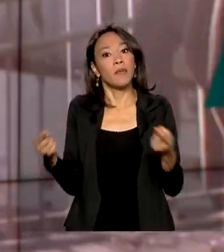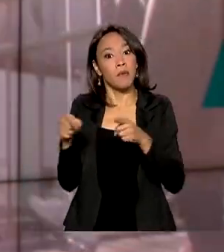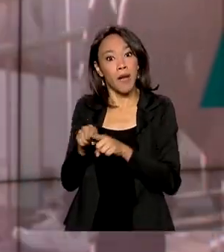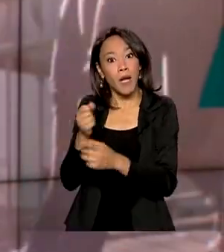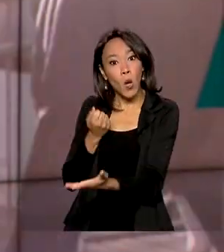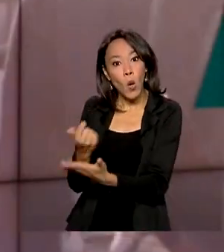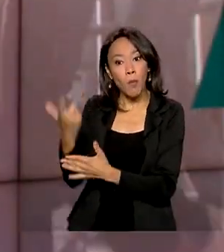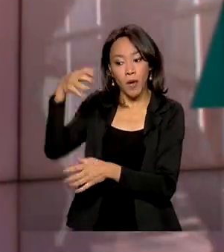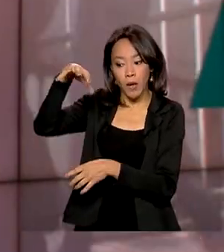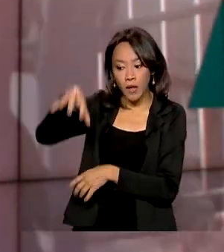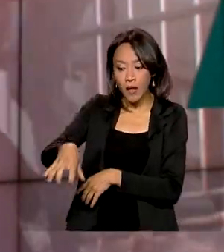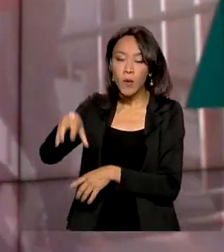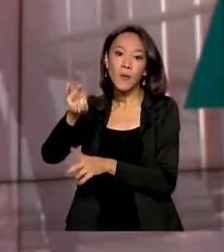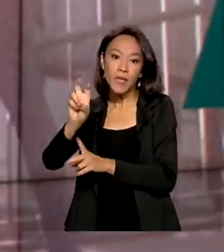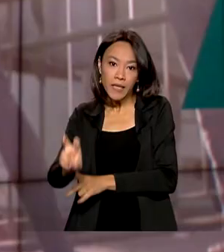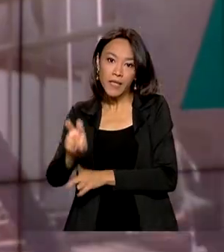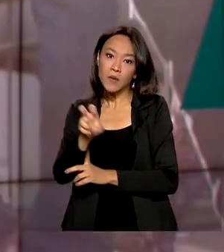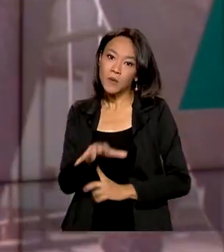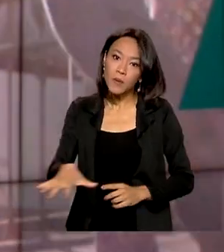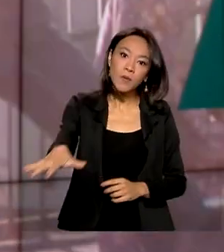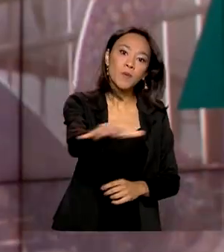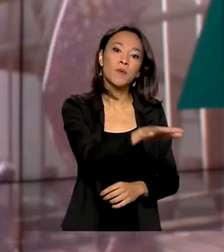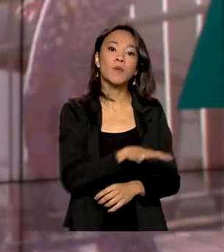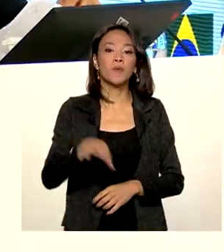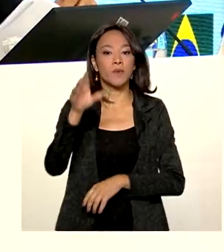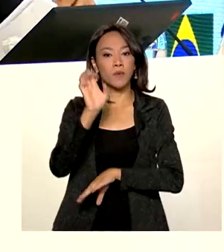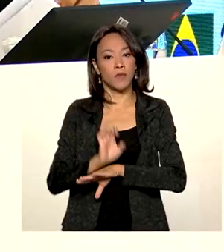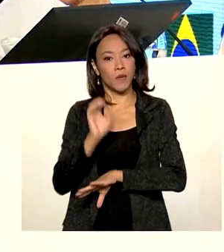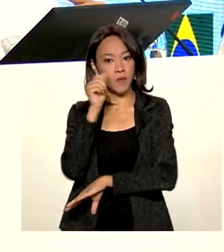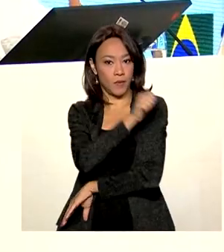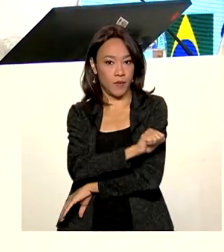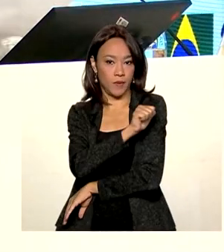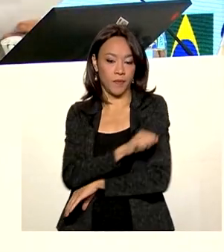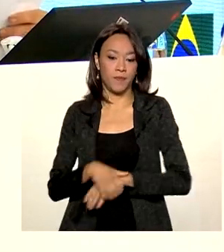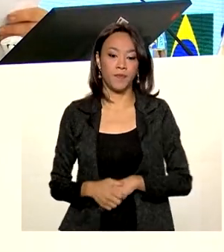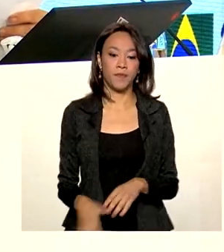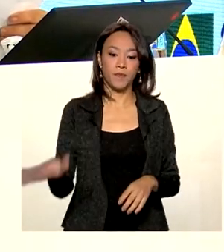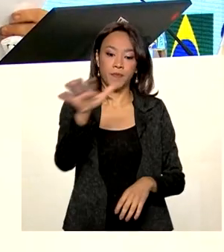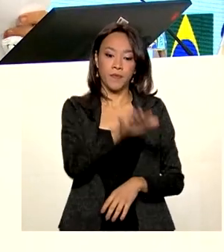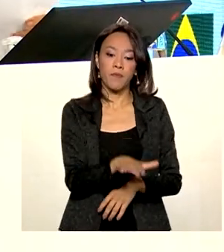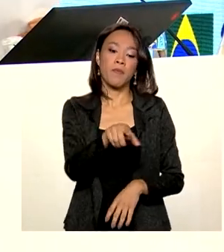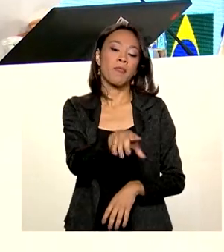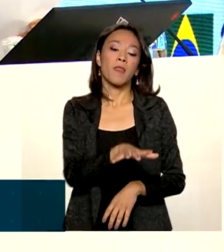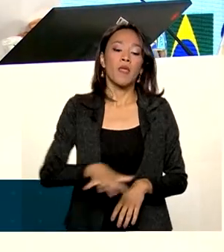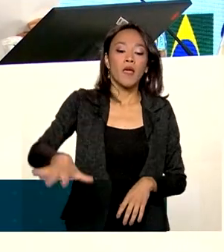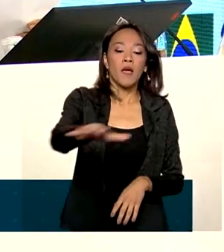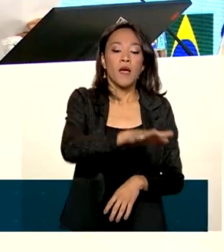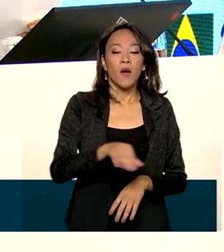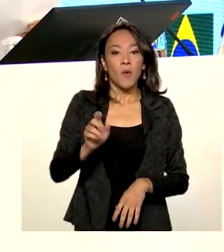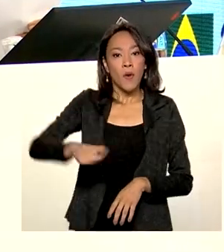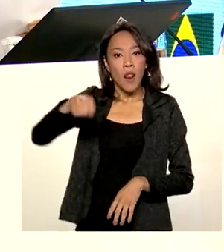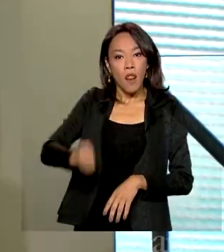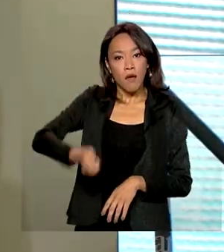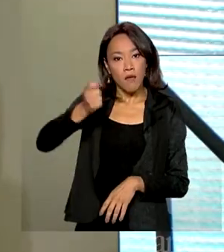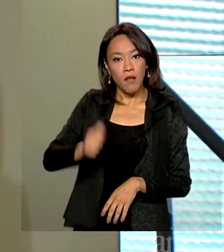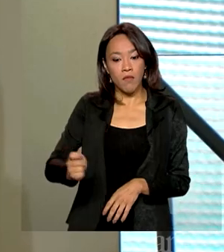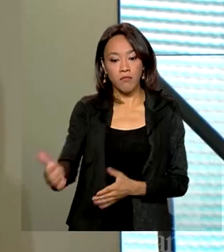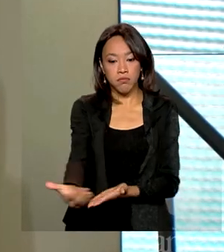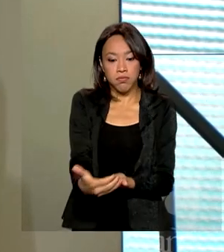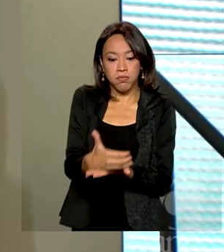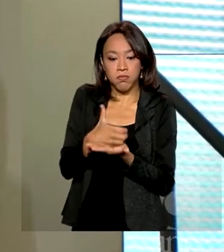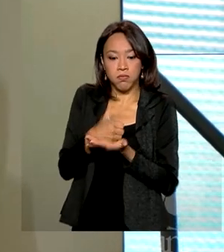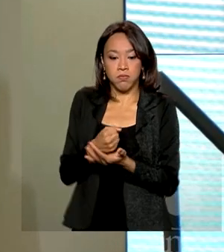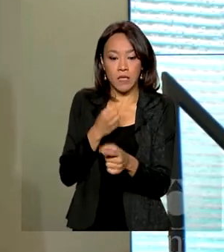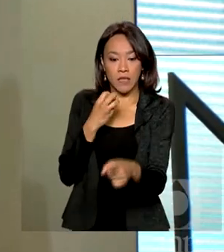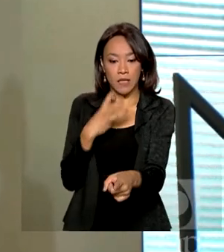quinto, todos na Bacia de Santos. O leilão teve uma arrecadação de 37 milhões de reais com